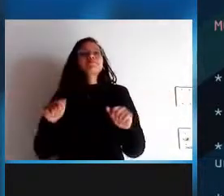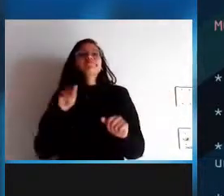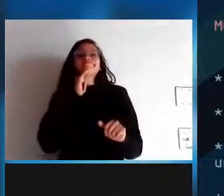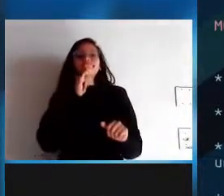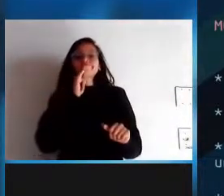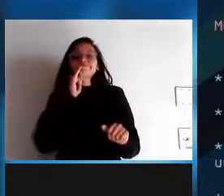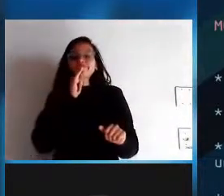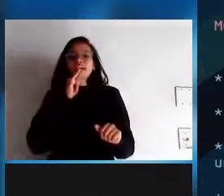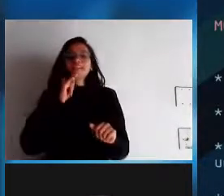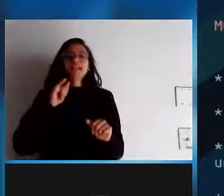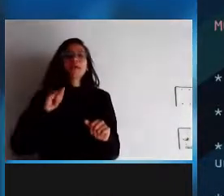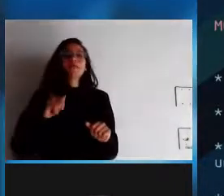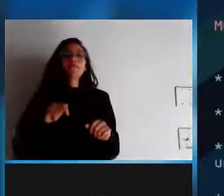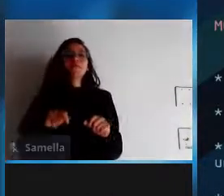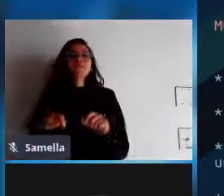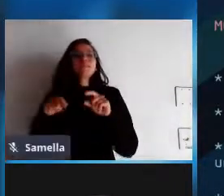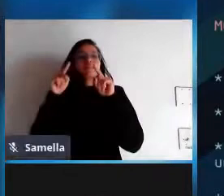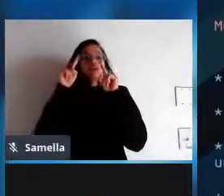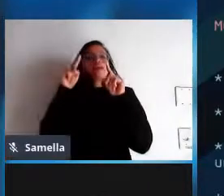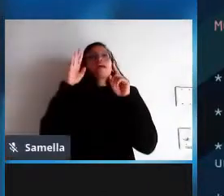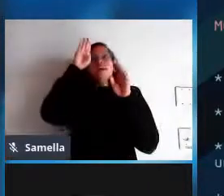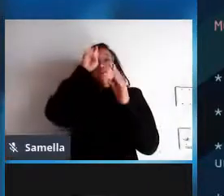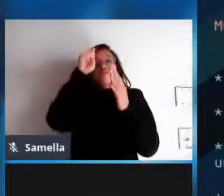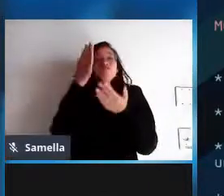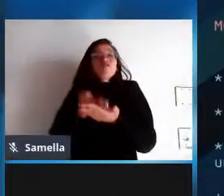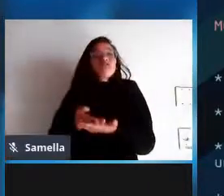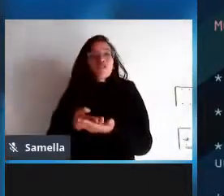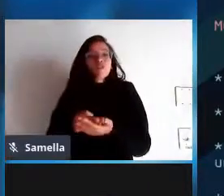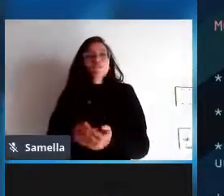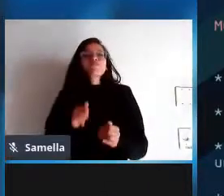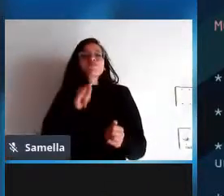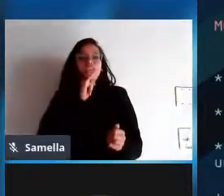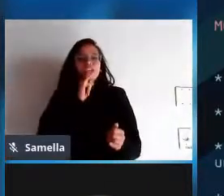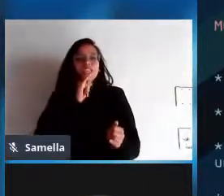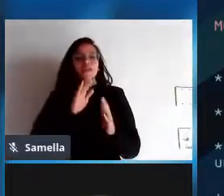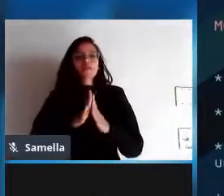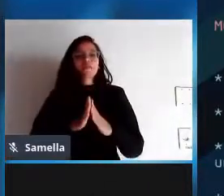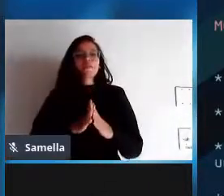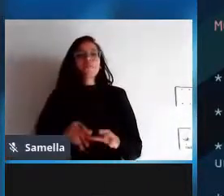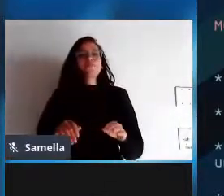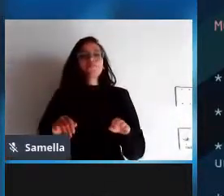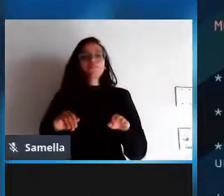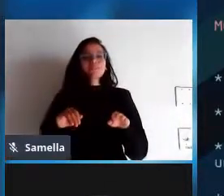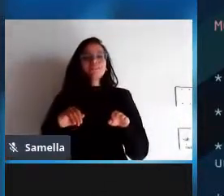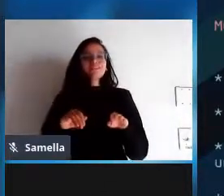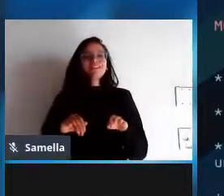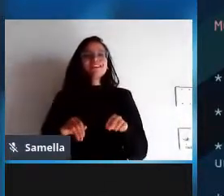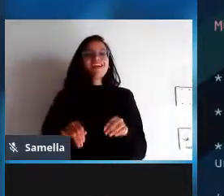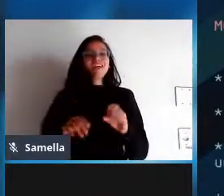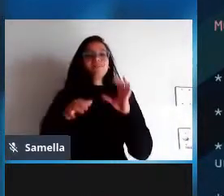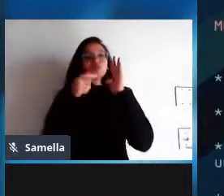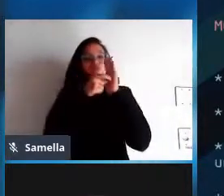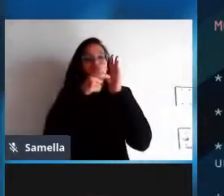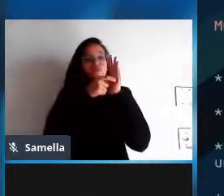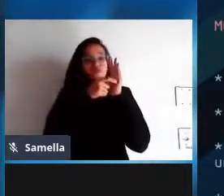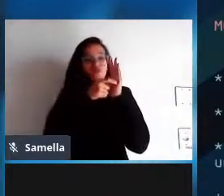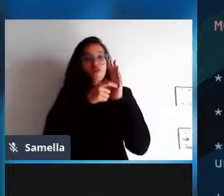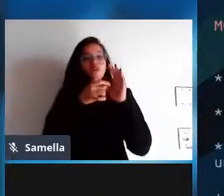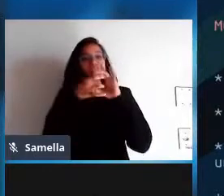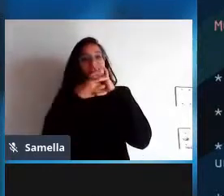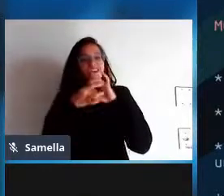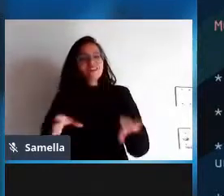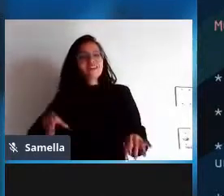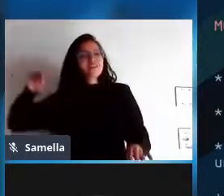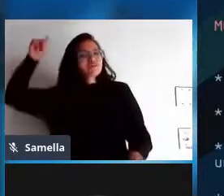sendo contaminadas de época em época a gente tem que lembrar que o software livre já existe aí há mais de 30 anos